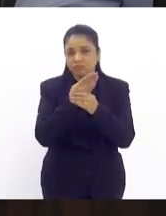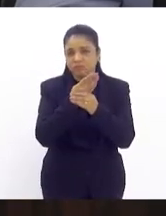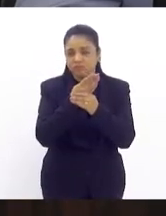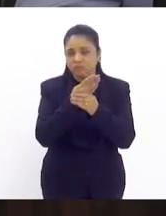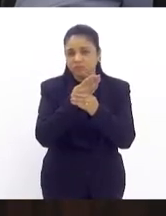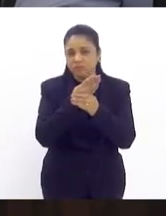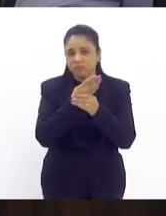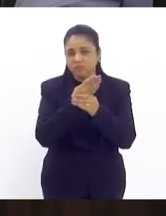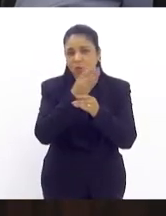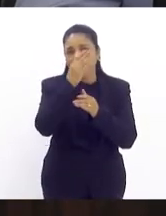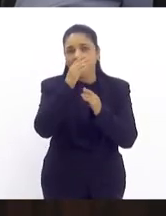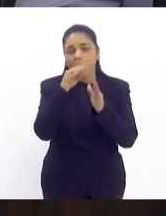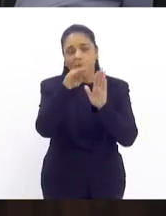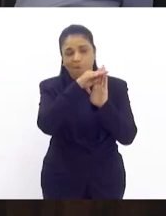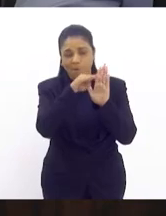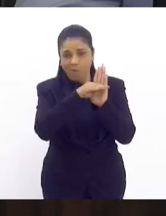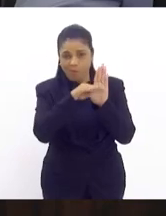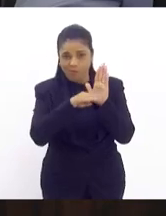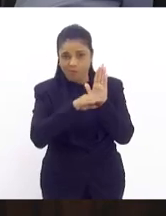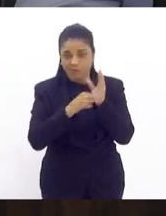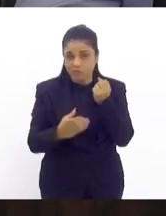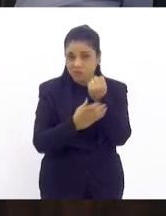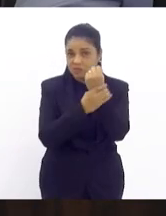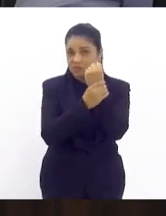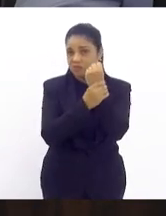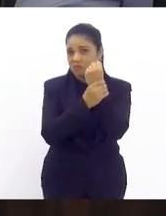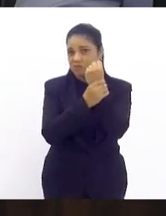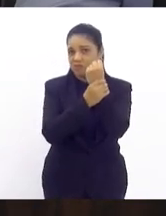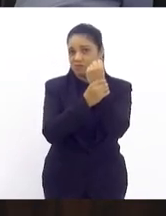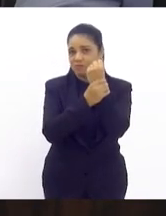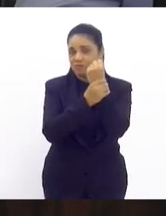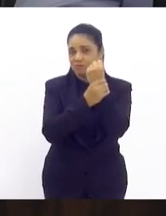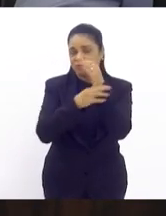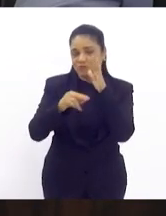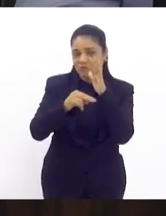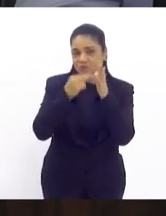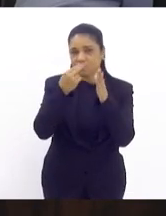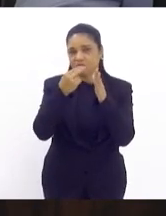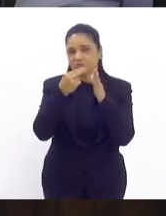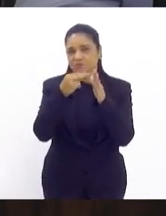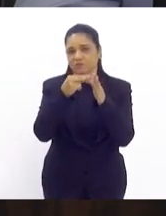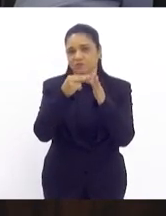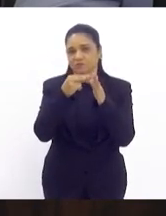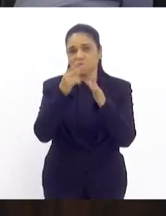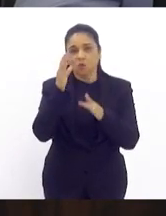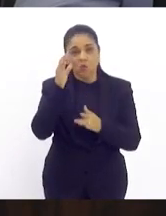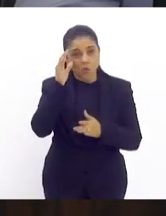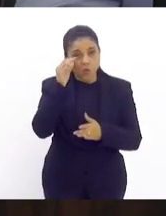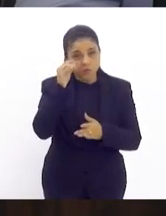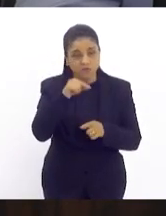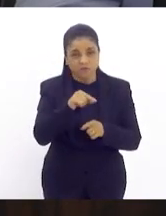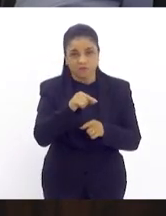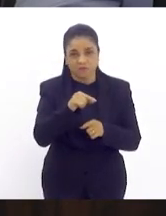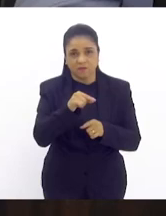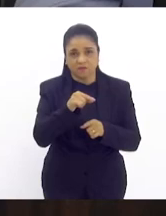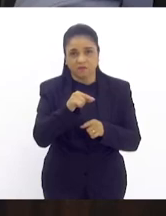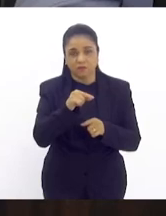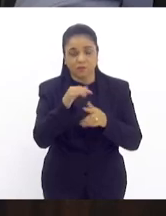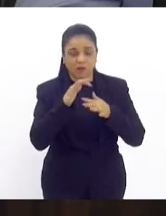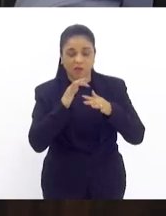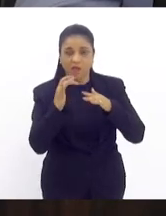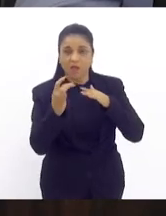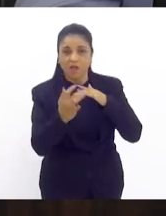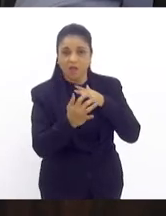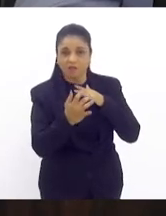criação de um protocolo de segurança cirúrgica a ser observada pelas redes